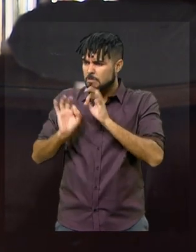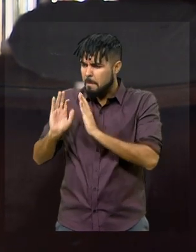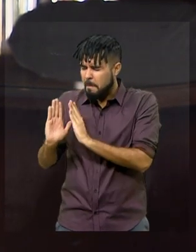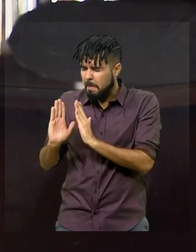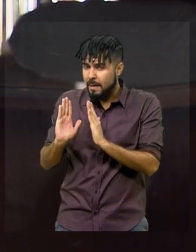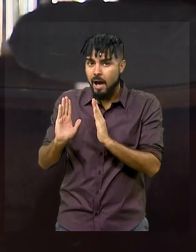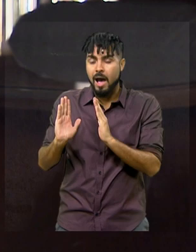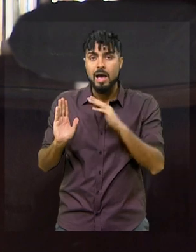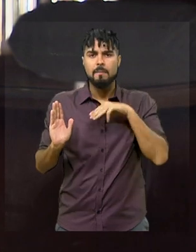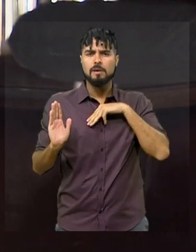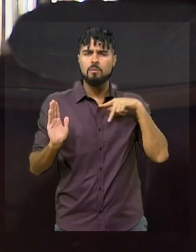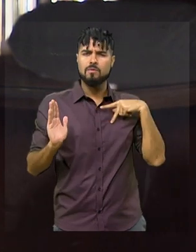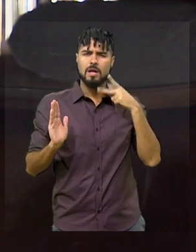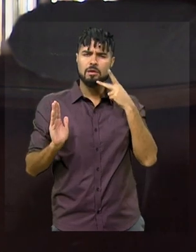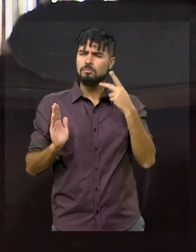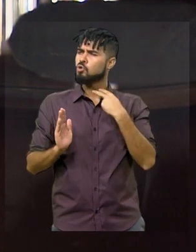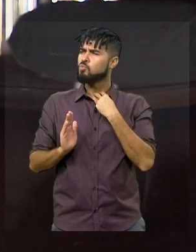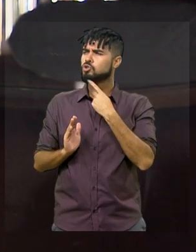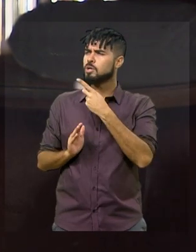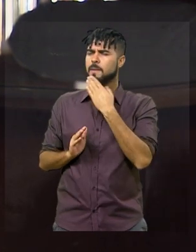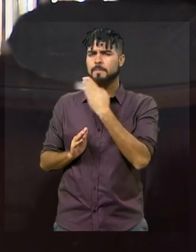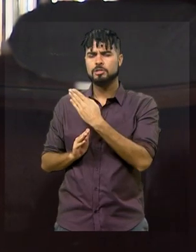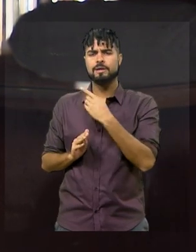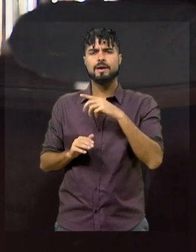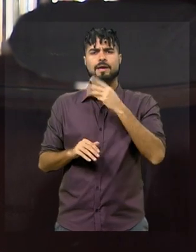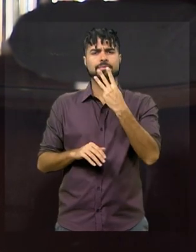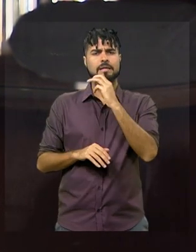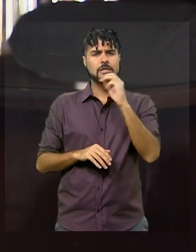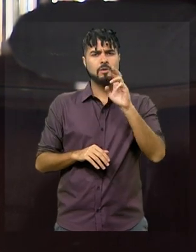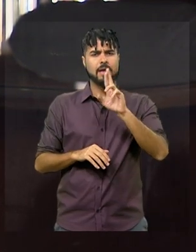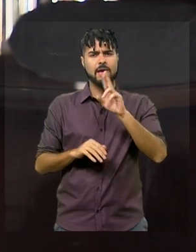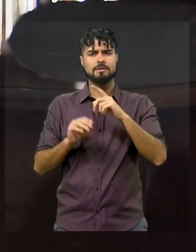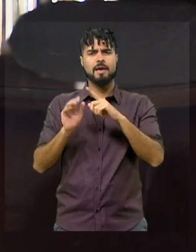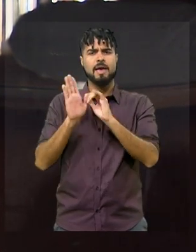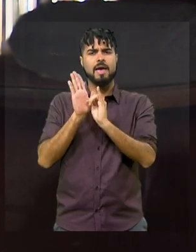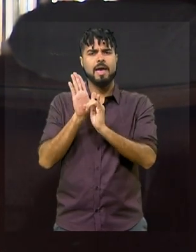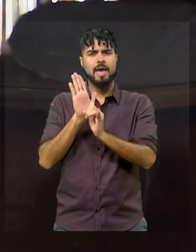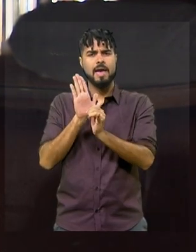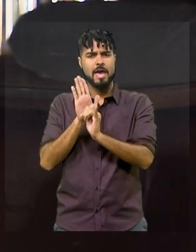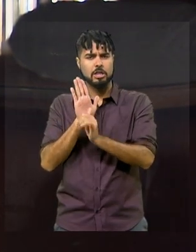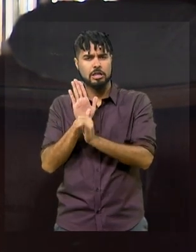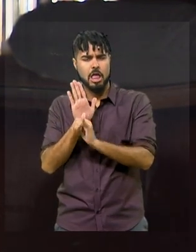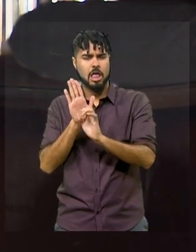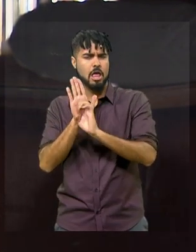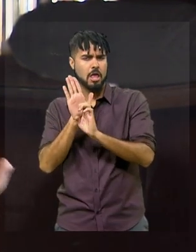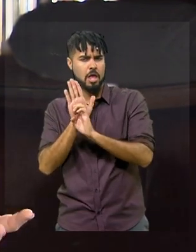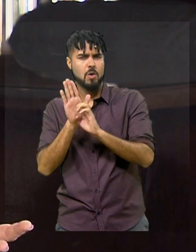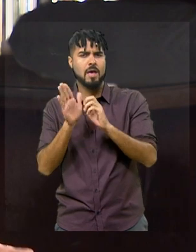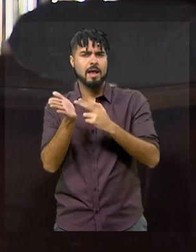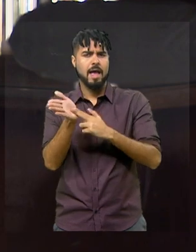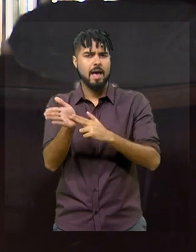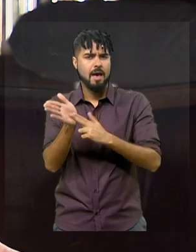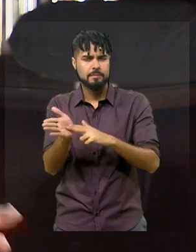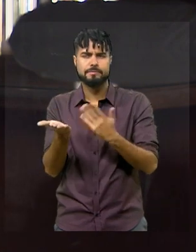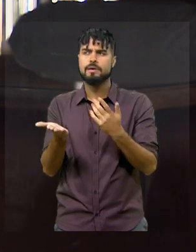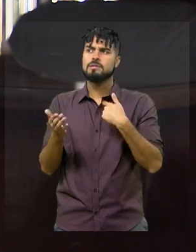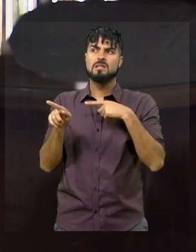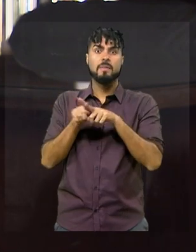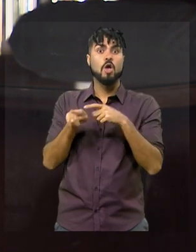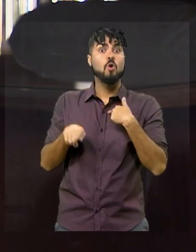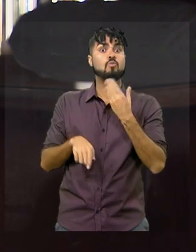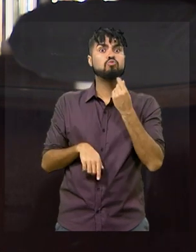entendeu que eu não podia cobrar, por exemplo, 300 reais numa carta de um edital. Eu estava sendo muito rigorosa no sentido de exigir